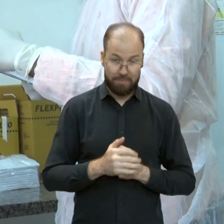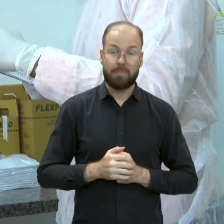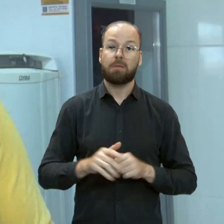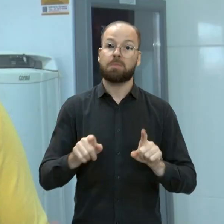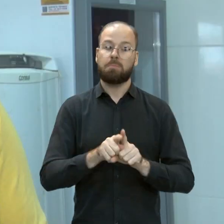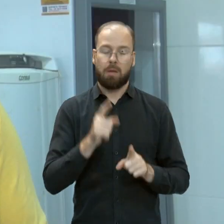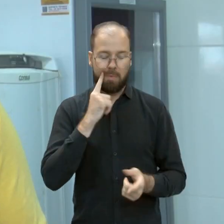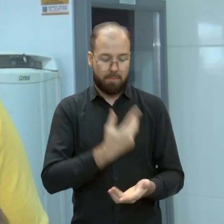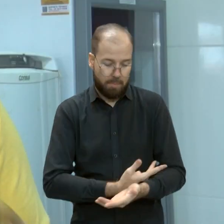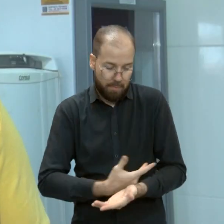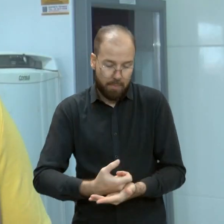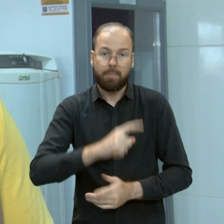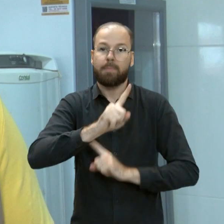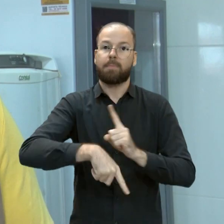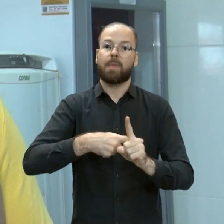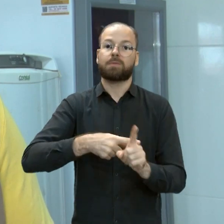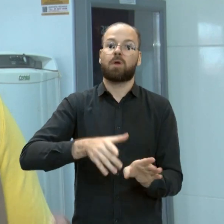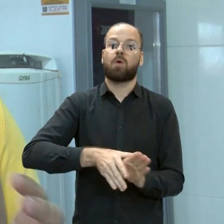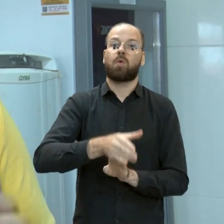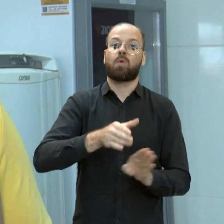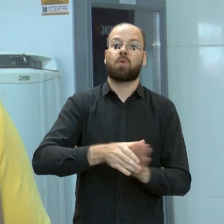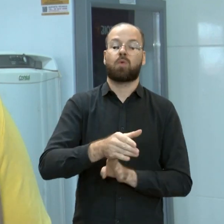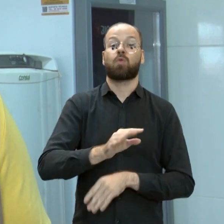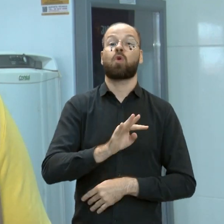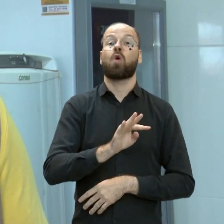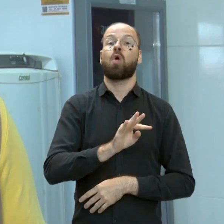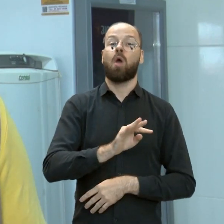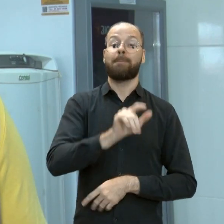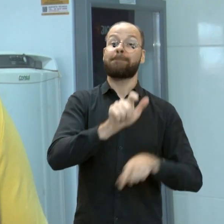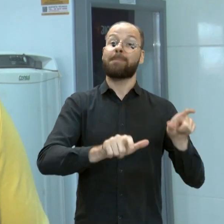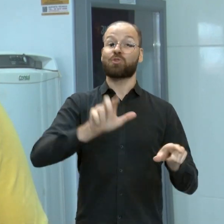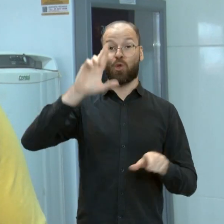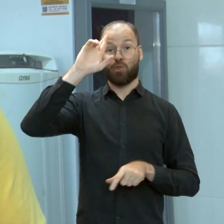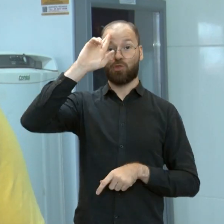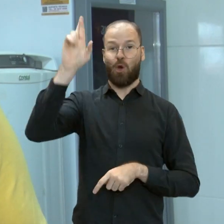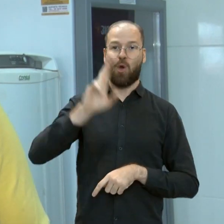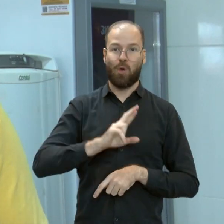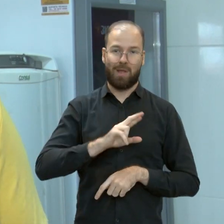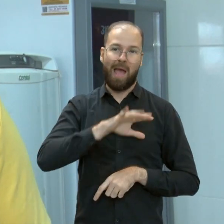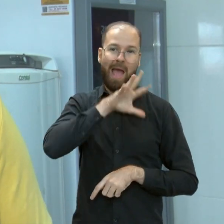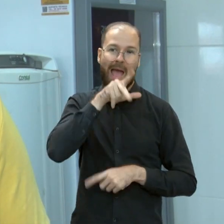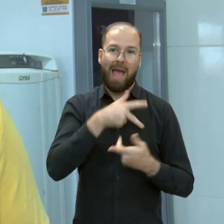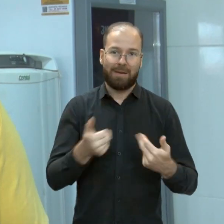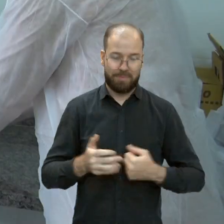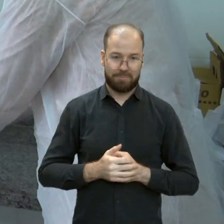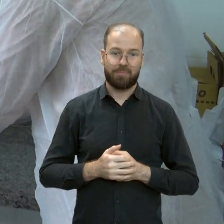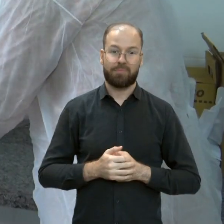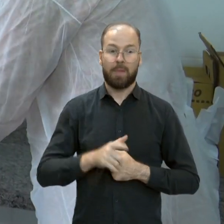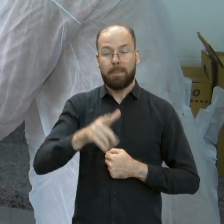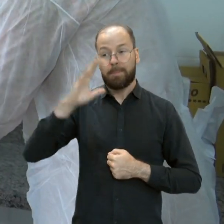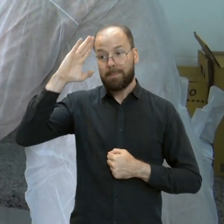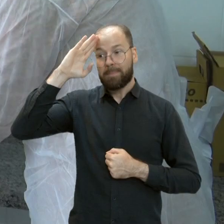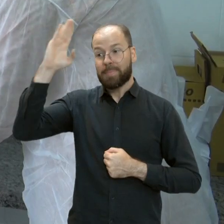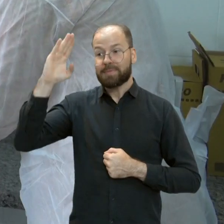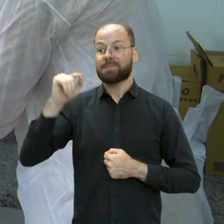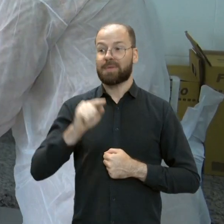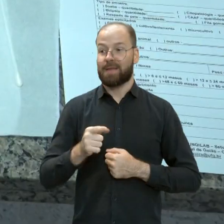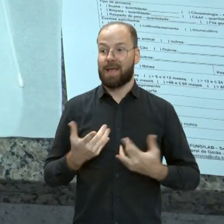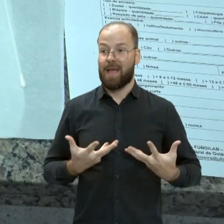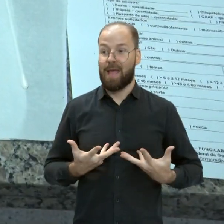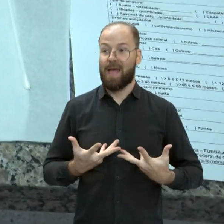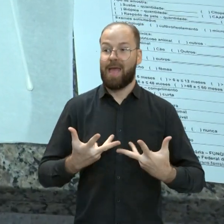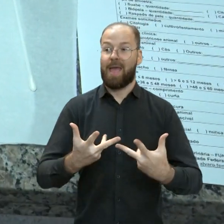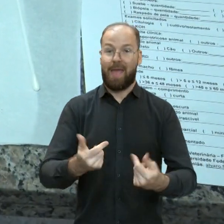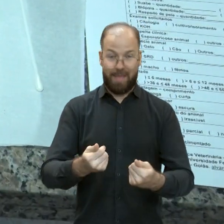dutores. Mas a parceria proporciona para a gente isso de uma forma positiva, principalmente pela rapidez de poder diagnosticar o problema,